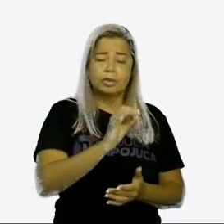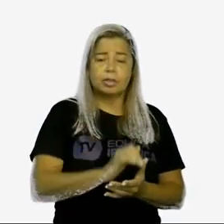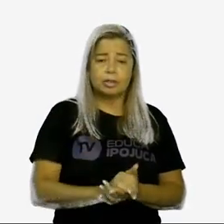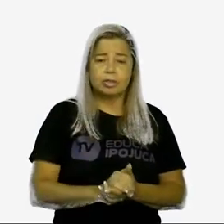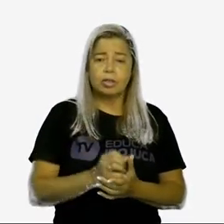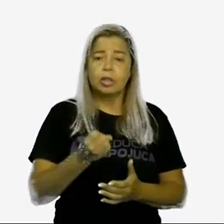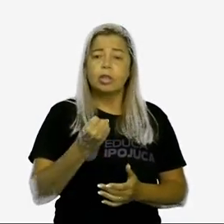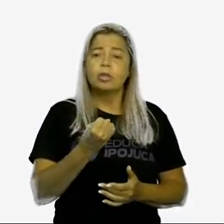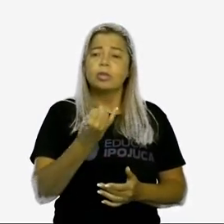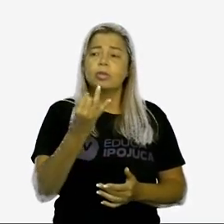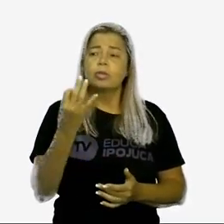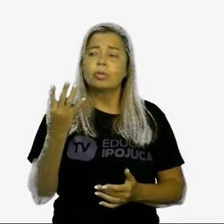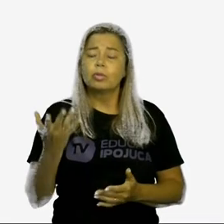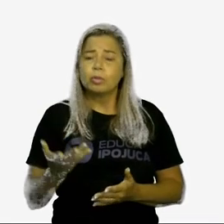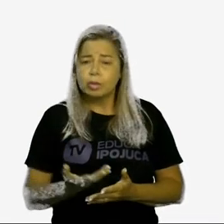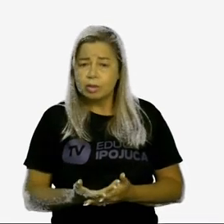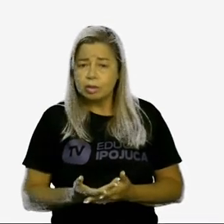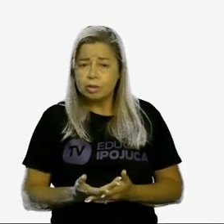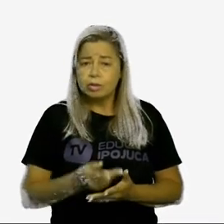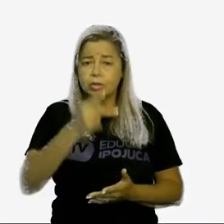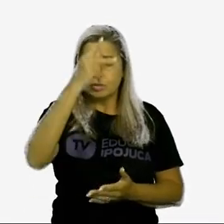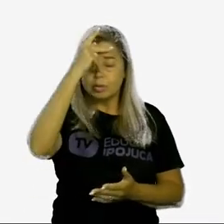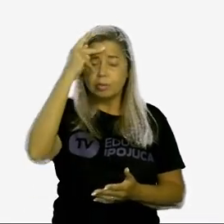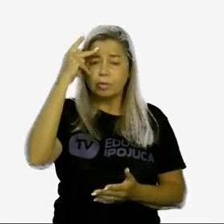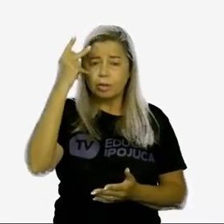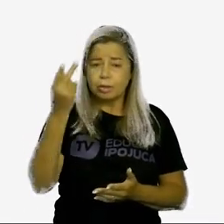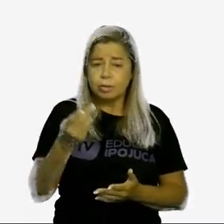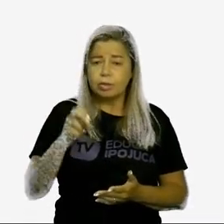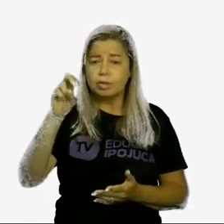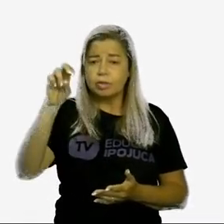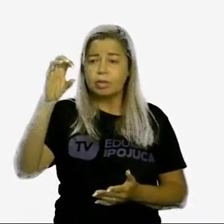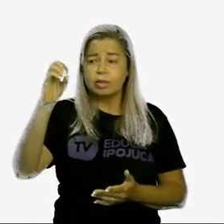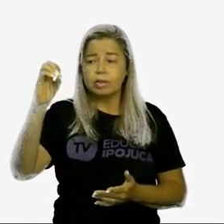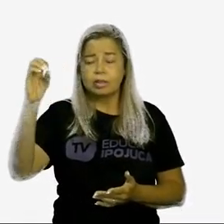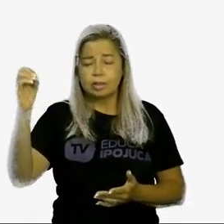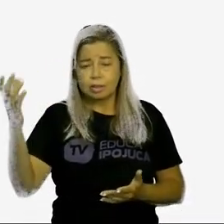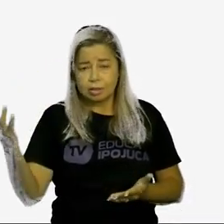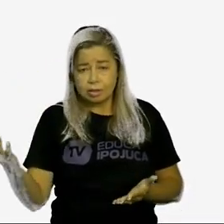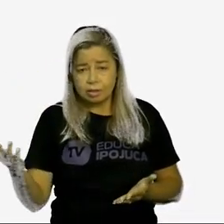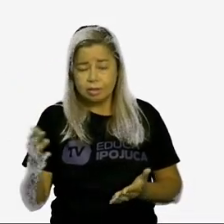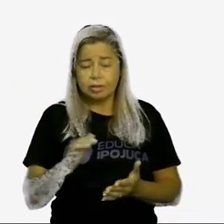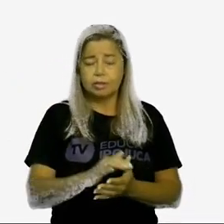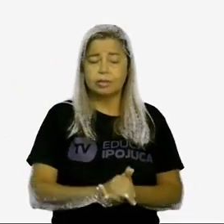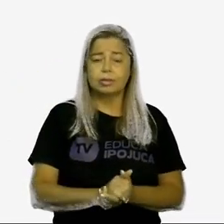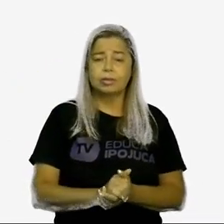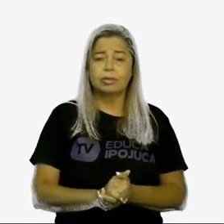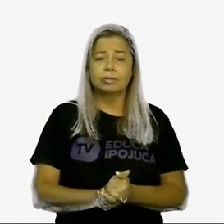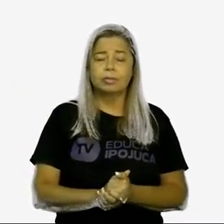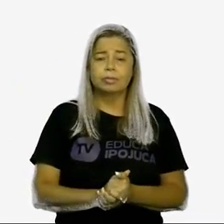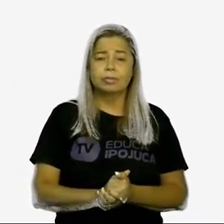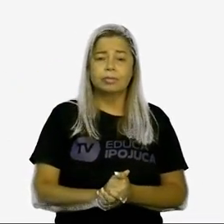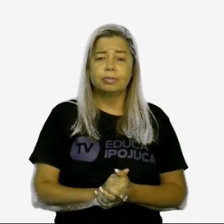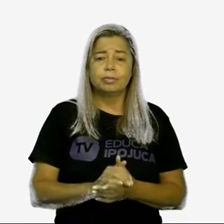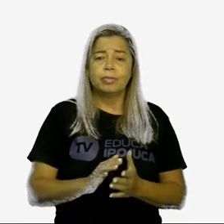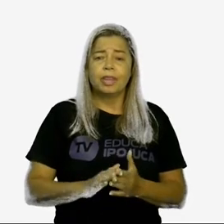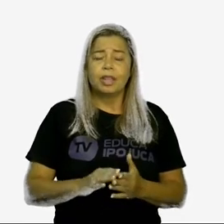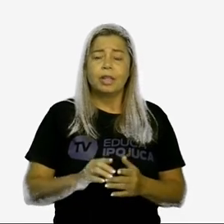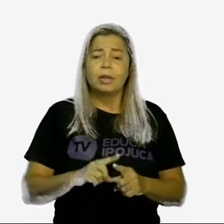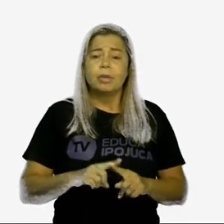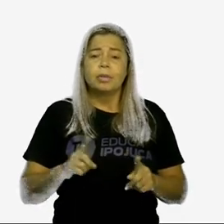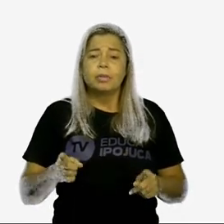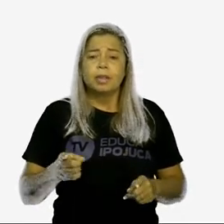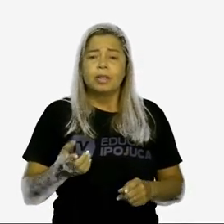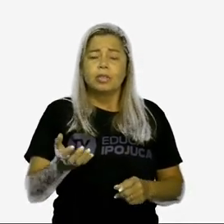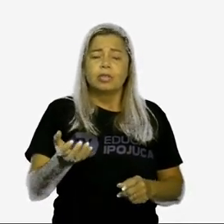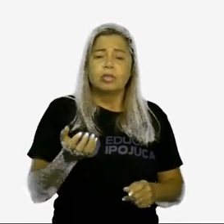foram? 500. 500 corresponde a 100%. Queremos saber agora